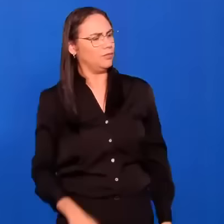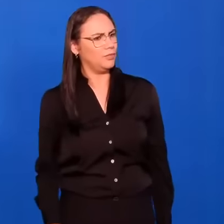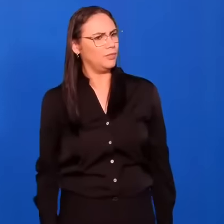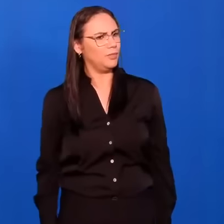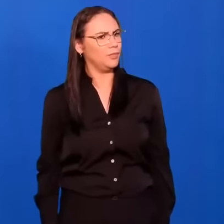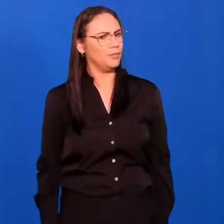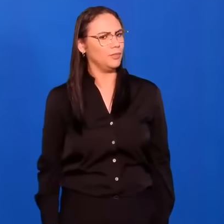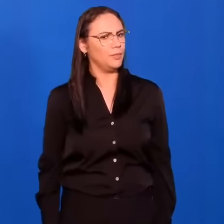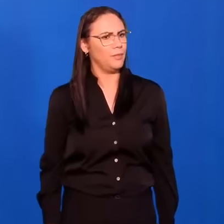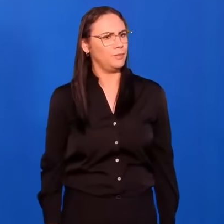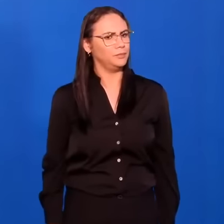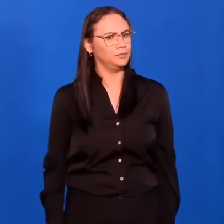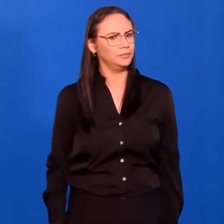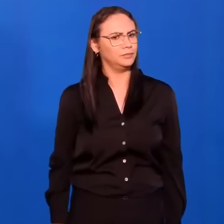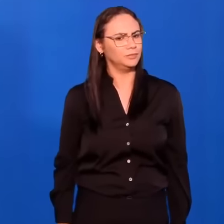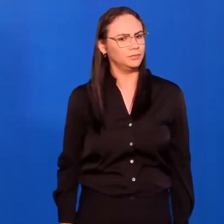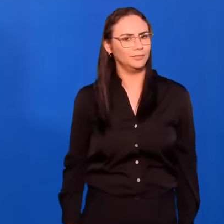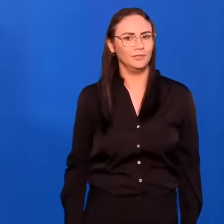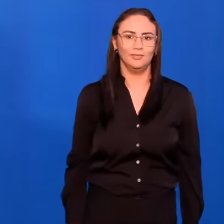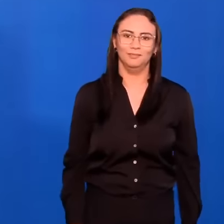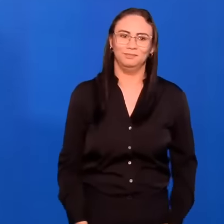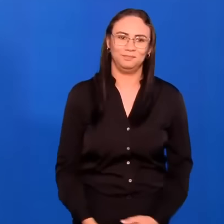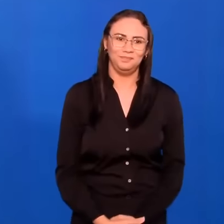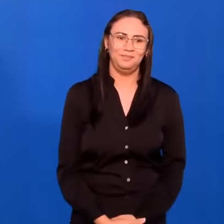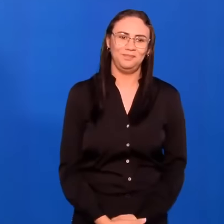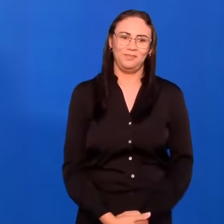De vez em quando eles compõem algumas coisinhas, não é que?